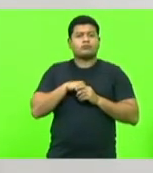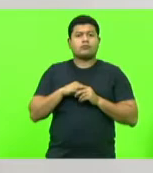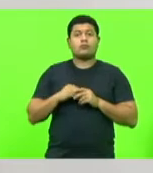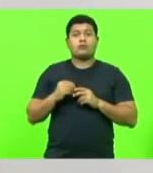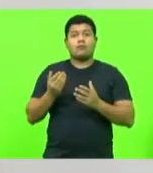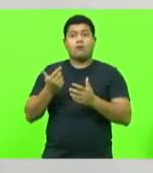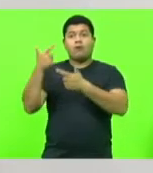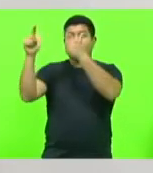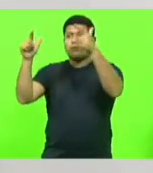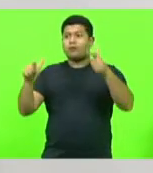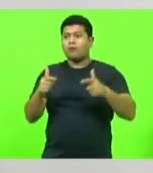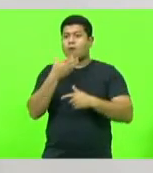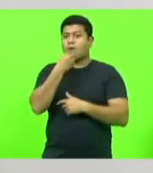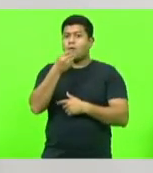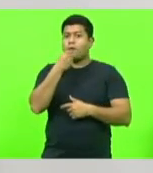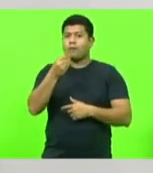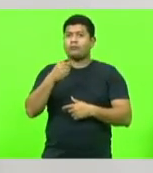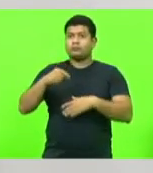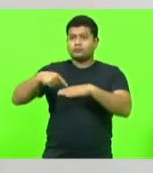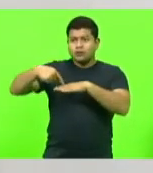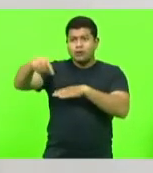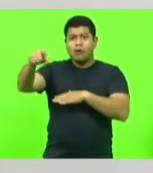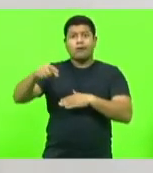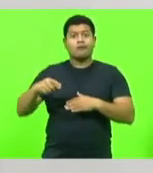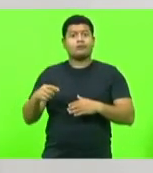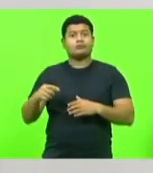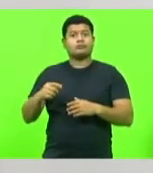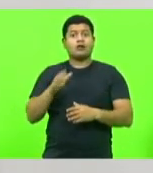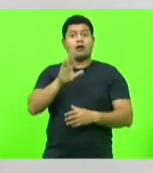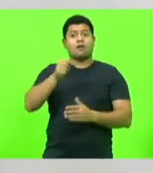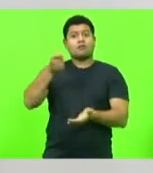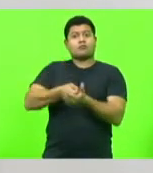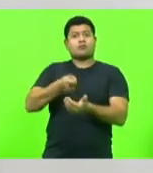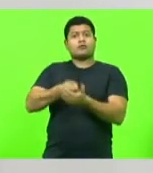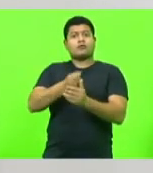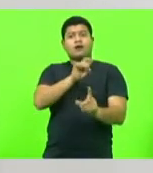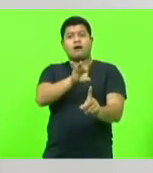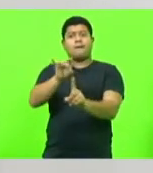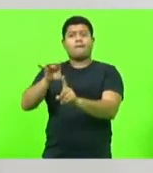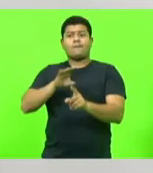enquanto outros homens faziam aquilo que era o dever de cada brasileiro estar fazendo,